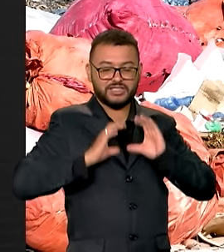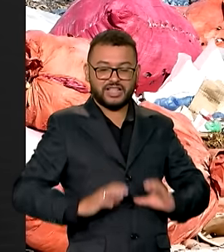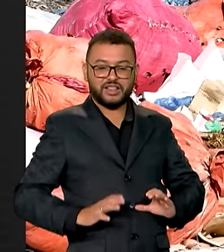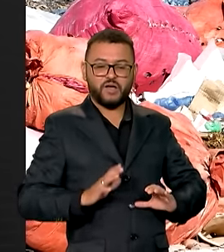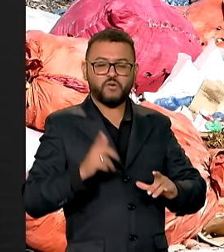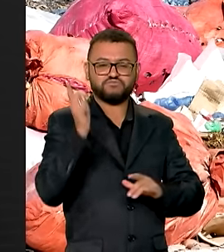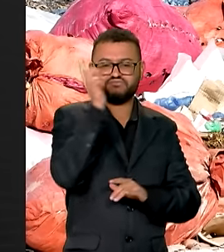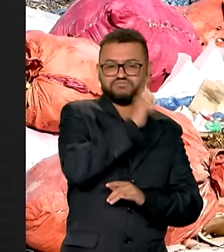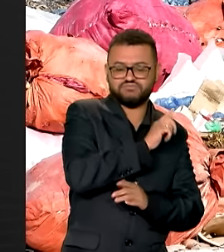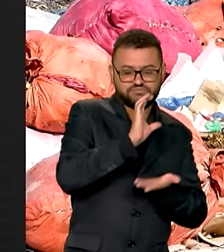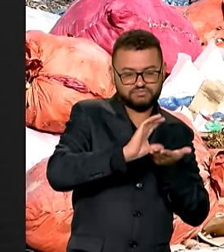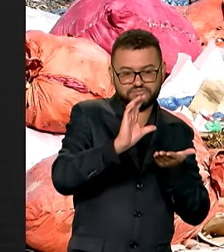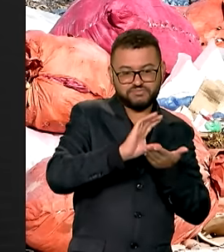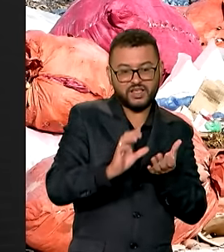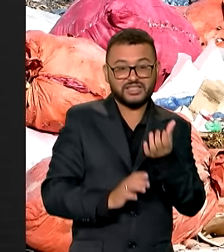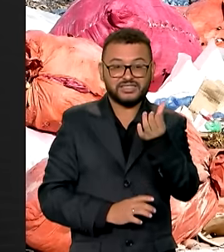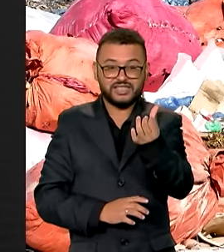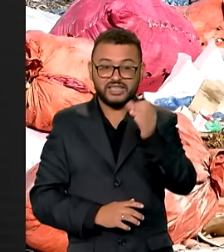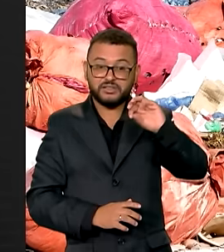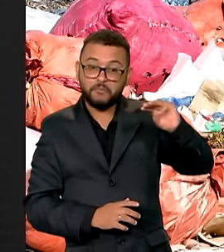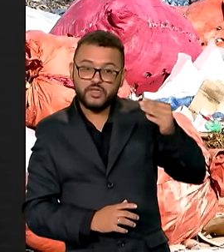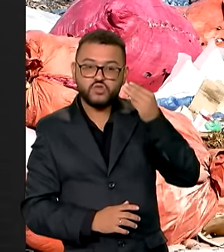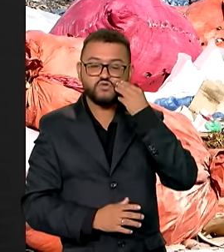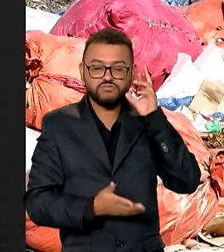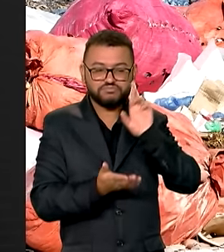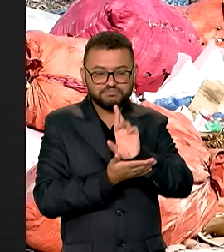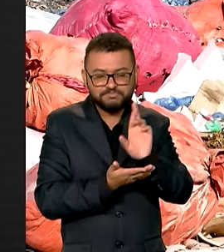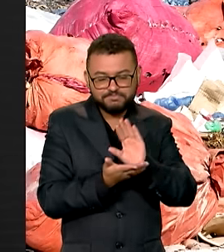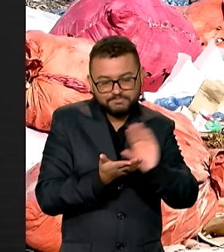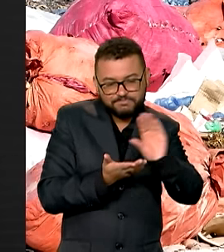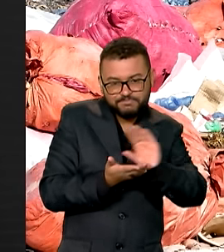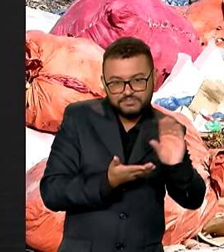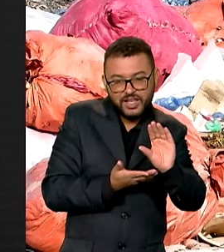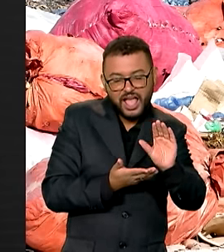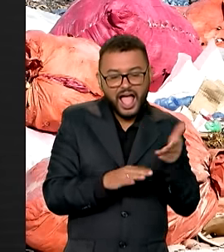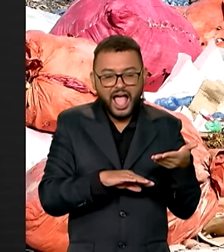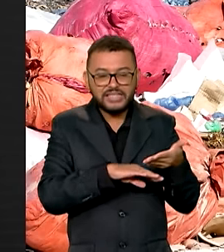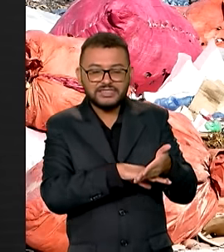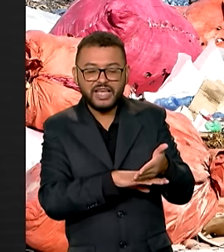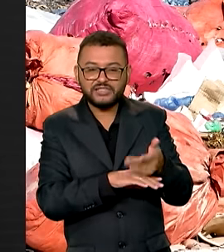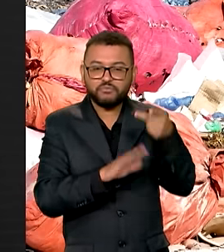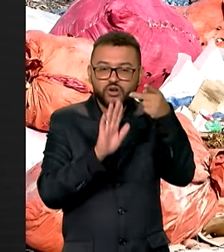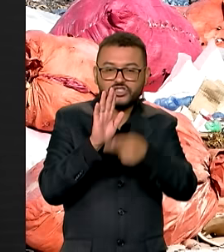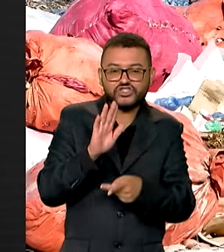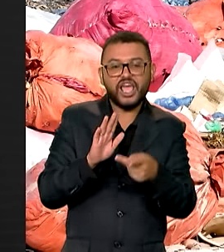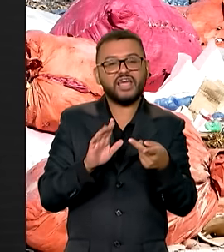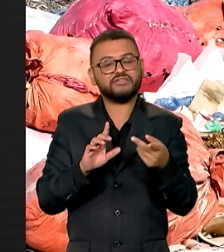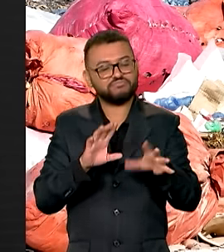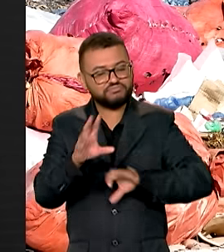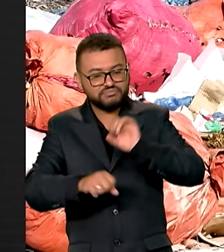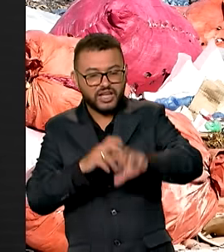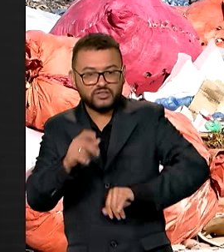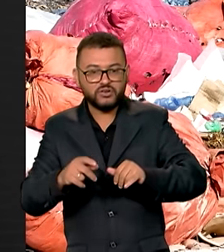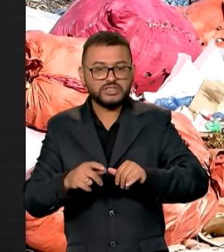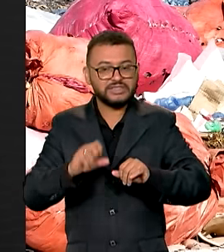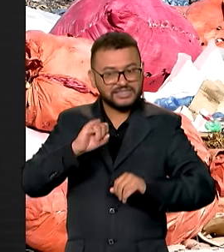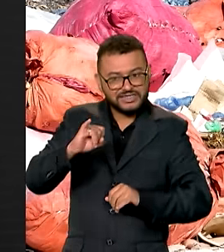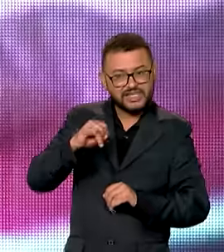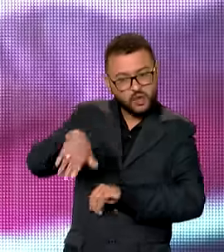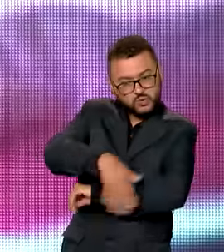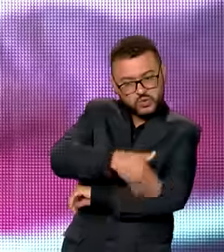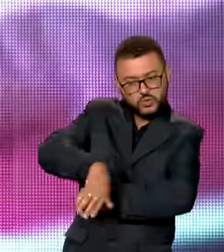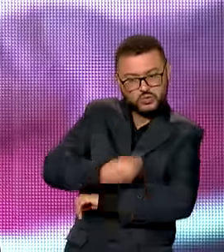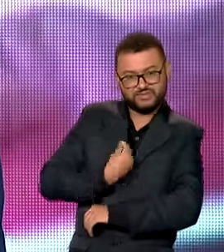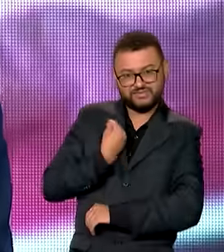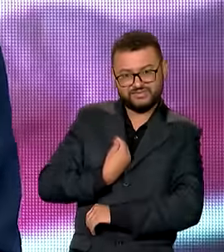contar com investimentos de 6 milhões de reais para facilitar o acesso a programas sociais por catadores em situação de rua.